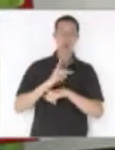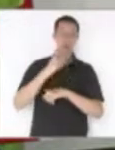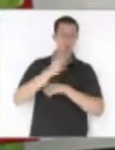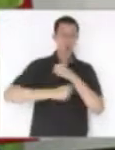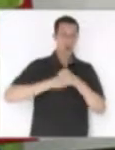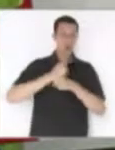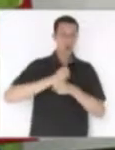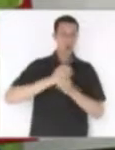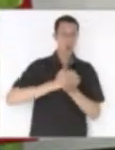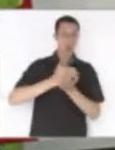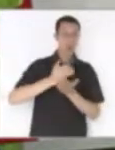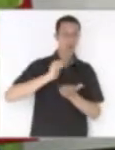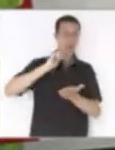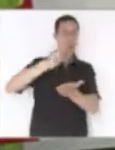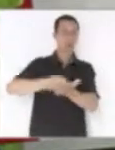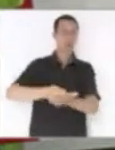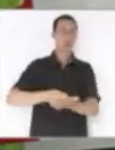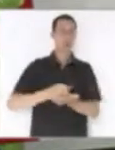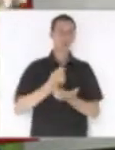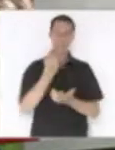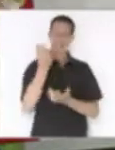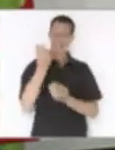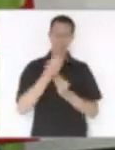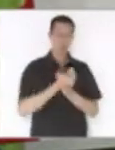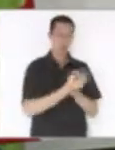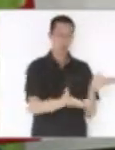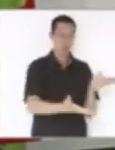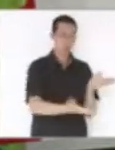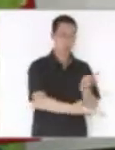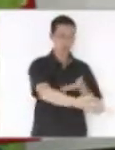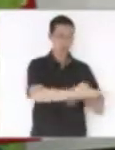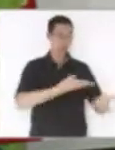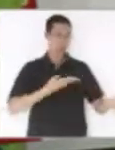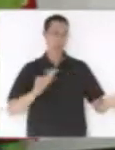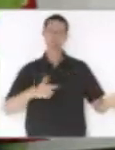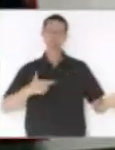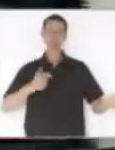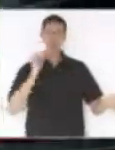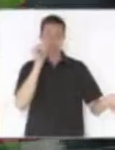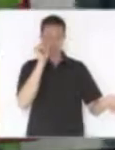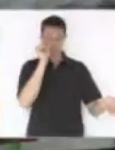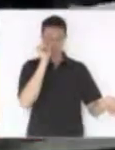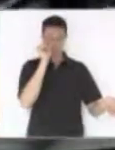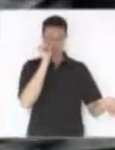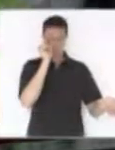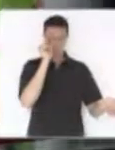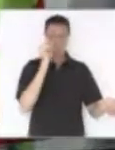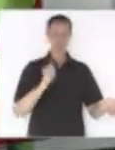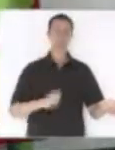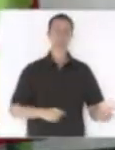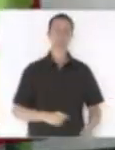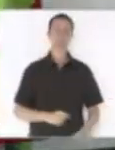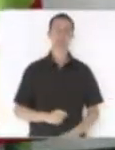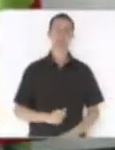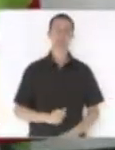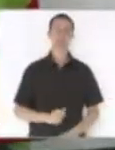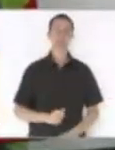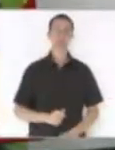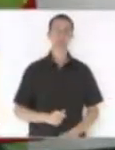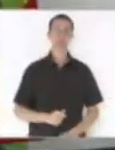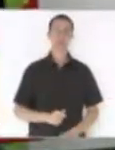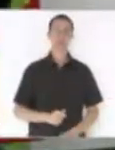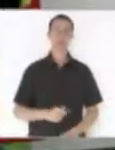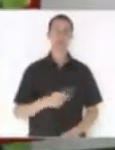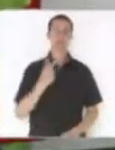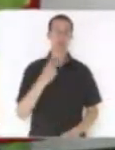um ano um dinheiro que não vai dar nenhum retorno, do ponto de vista da economia do Estado, porque por mais